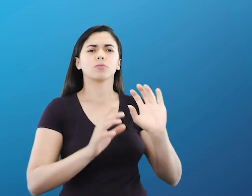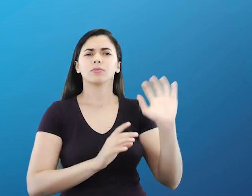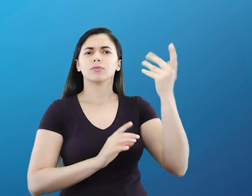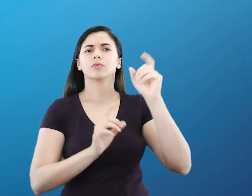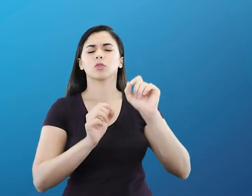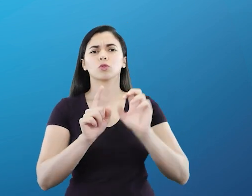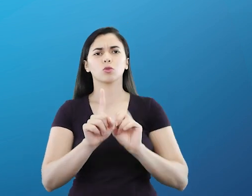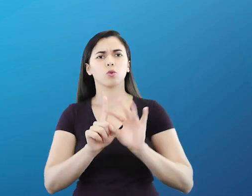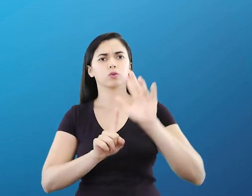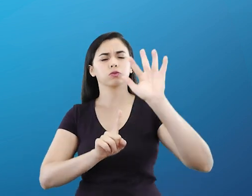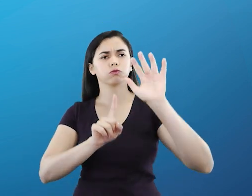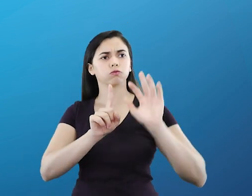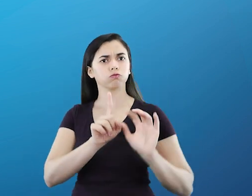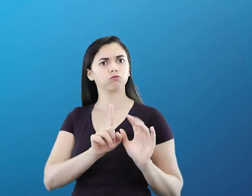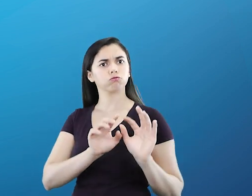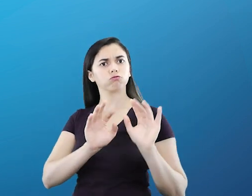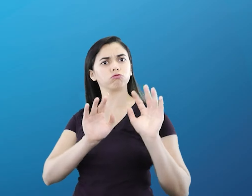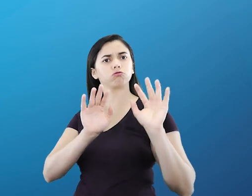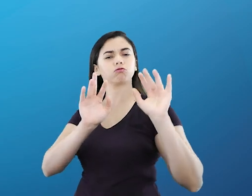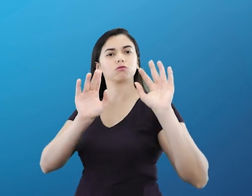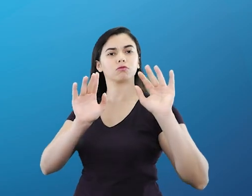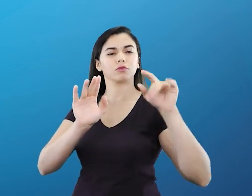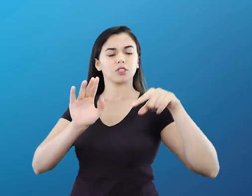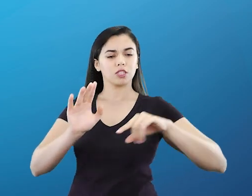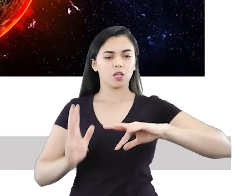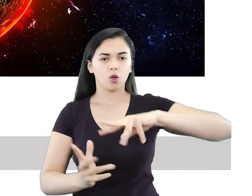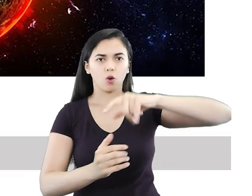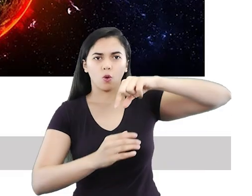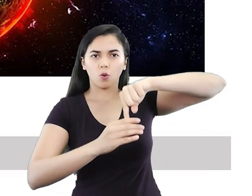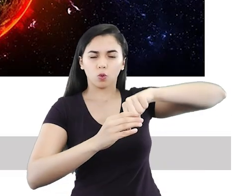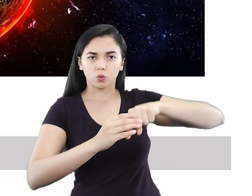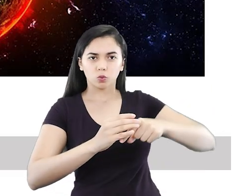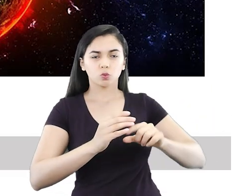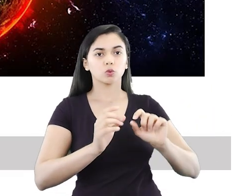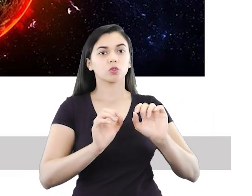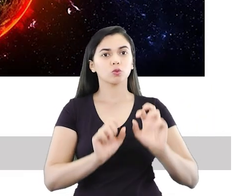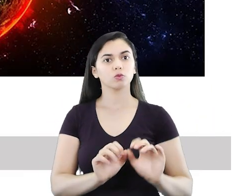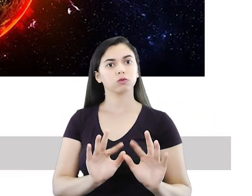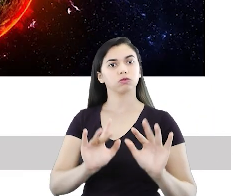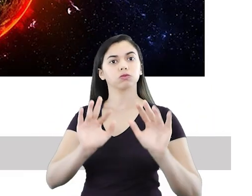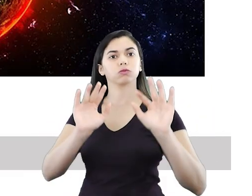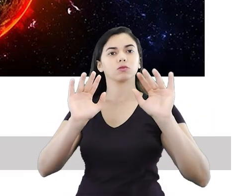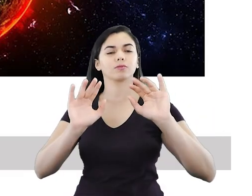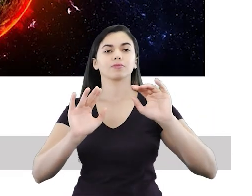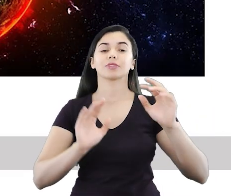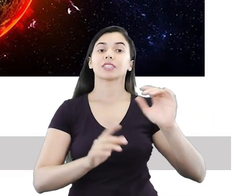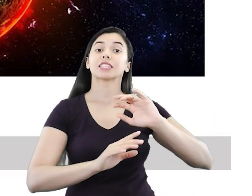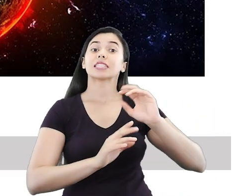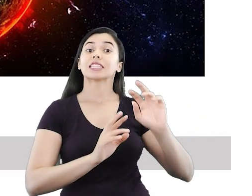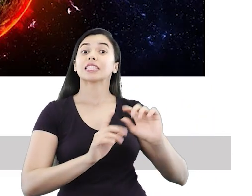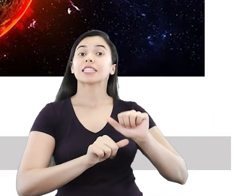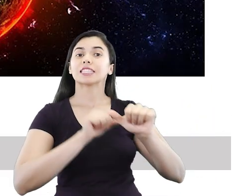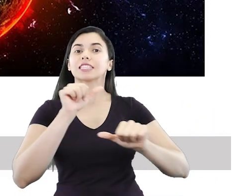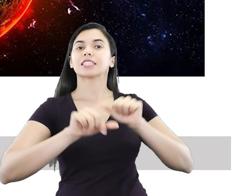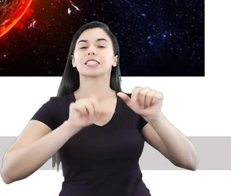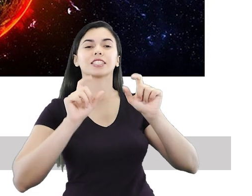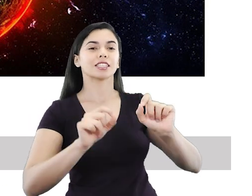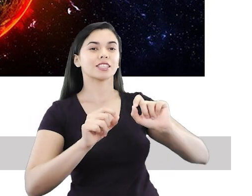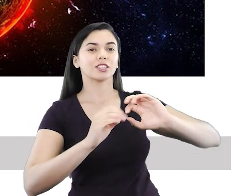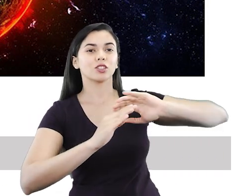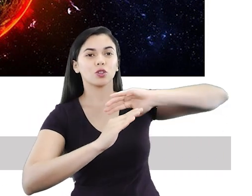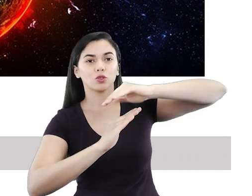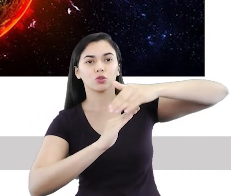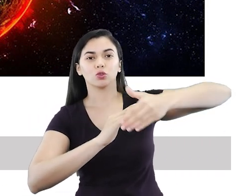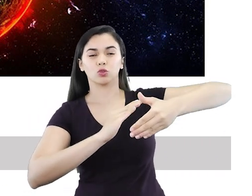gases. Então os gases emergiram da parte interna da terra e aí se formaram a atmosfera. Parte desses gases foram dissipados,